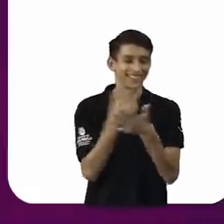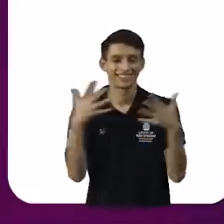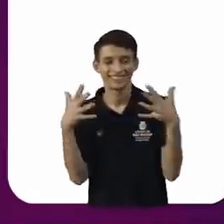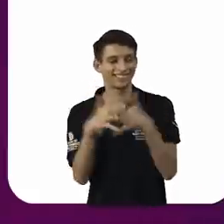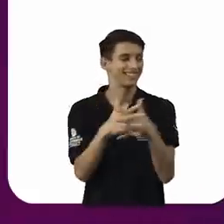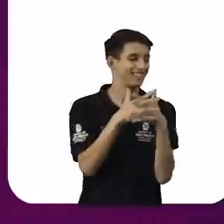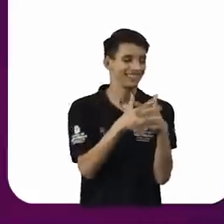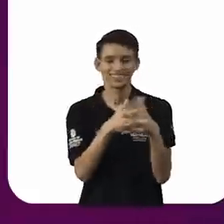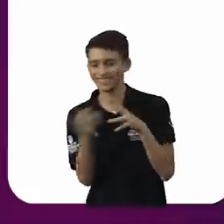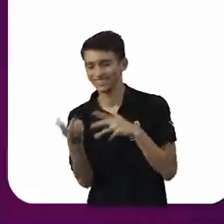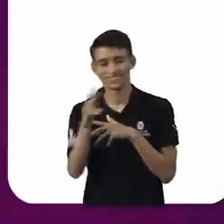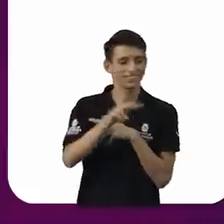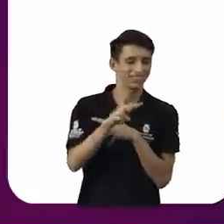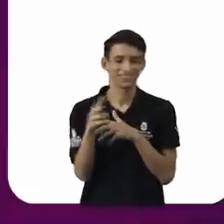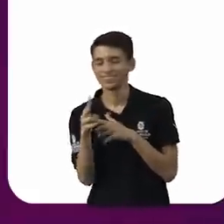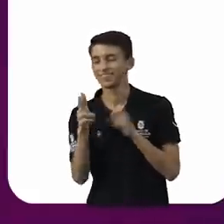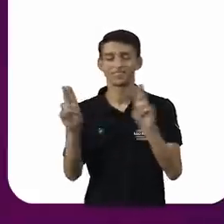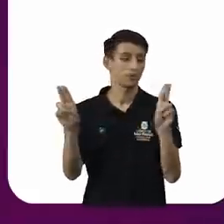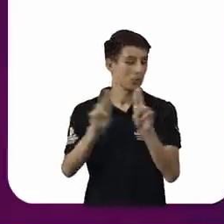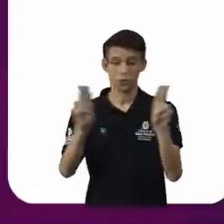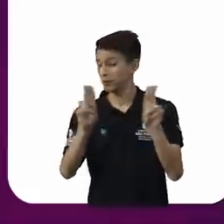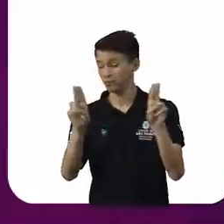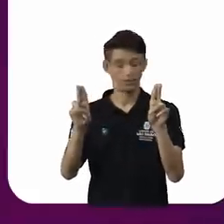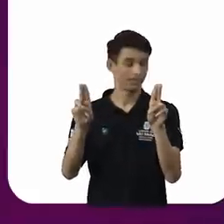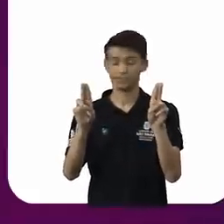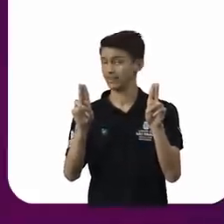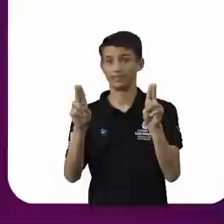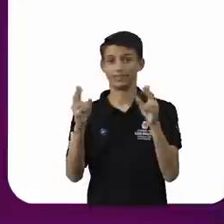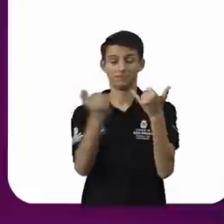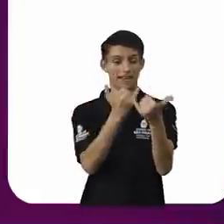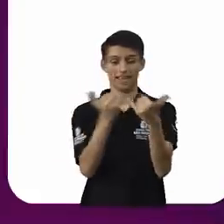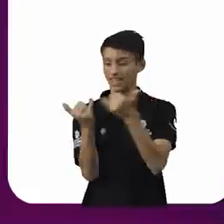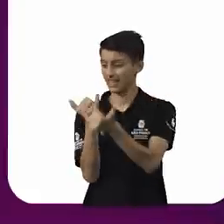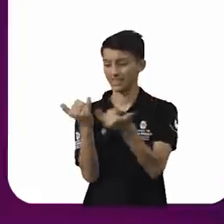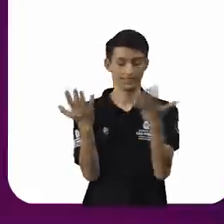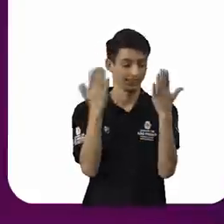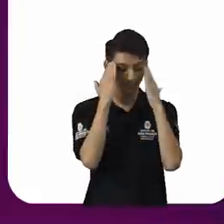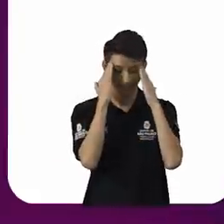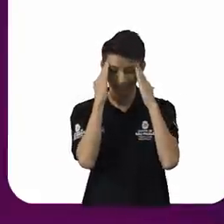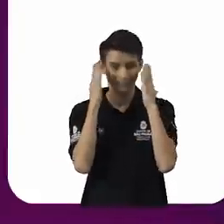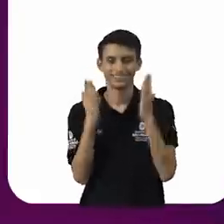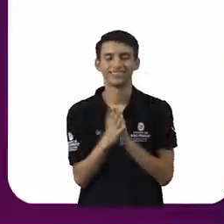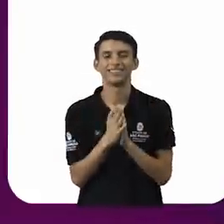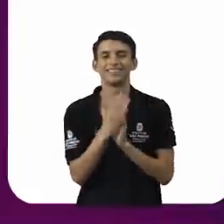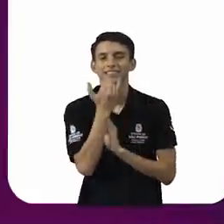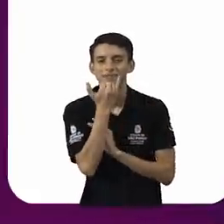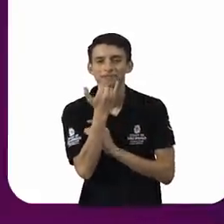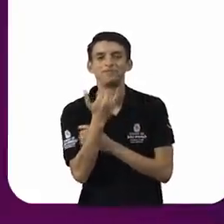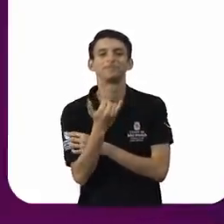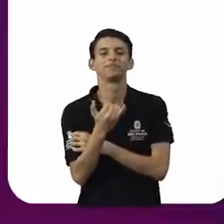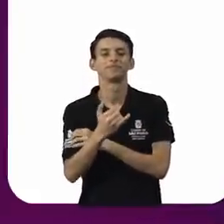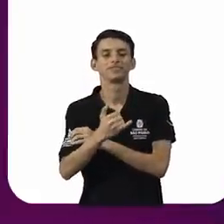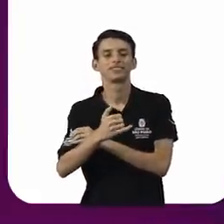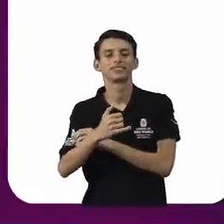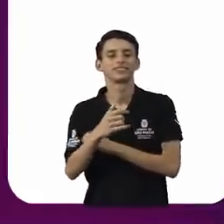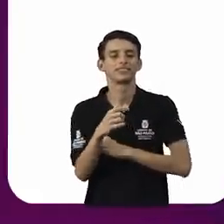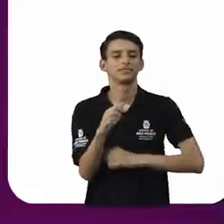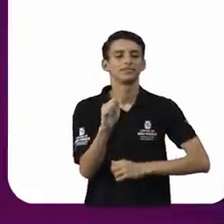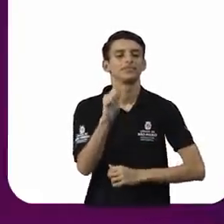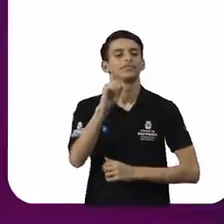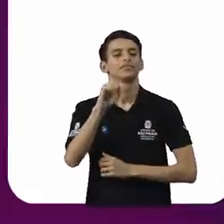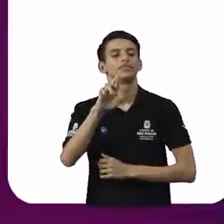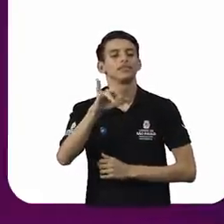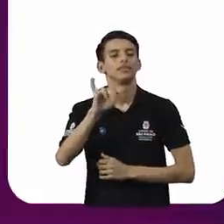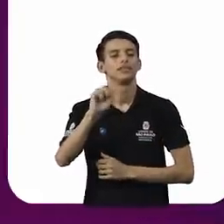trocar o painel inteiro, mas vocês não se incomodem com isso, por favor. Eu gostaria de saber, doutora Adriane, o que é